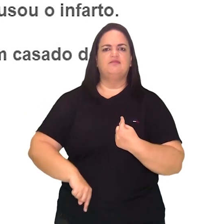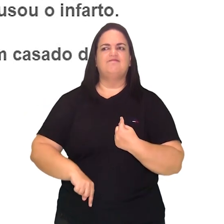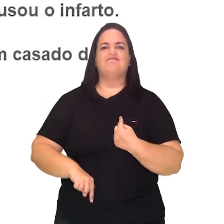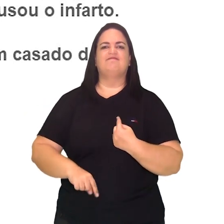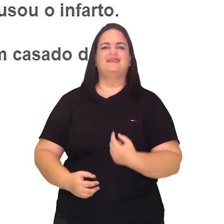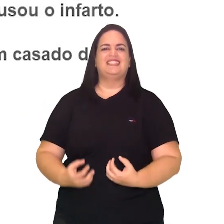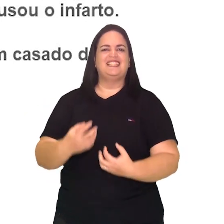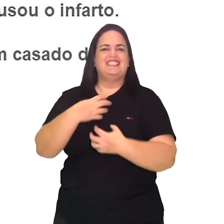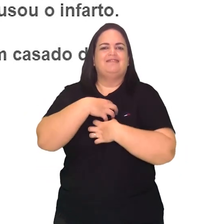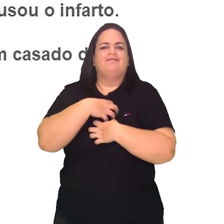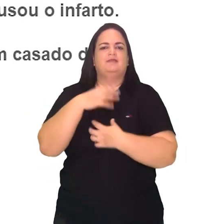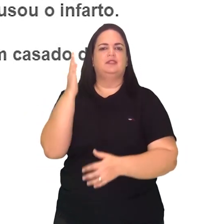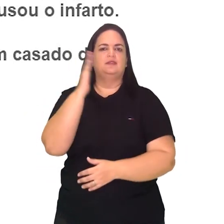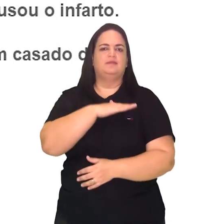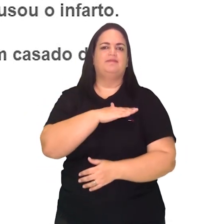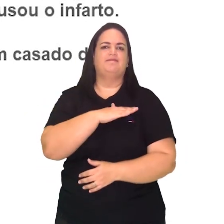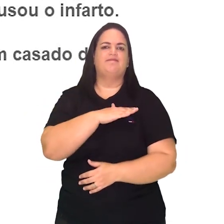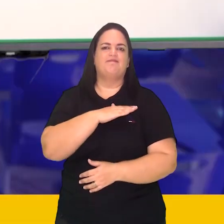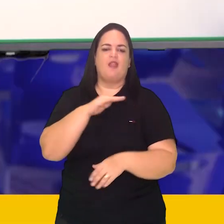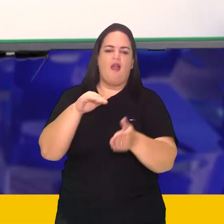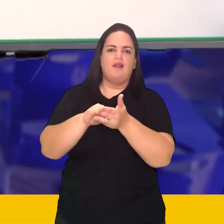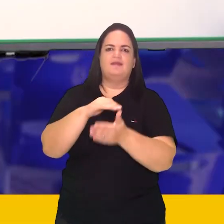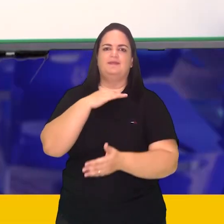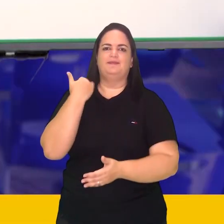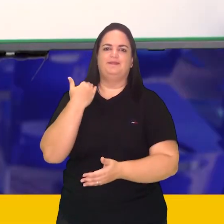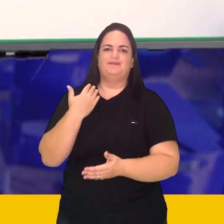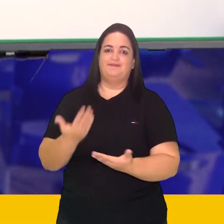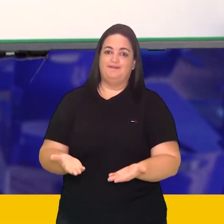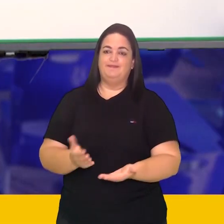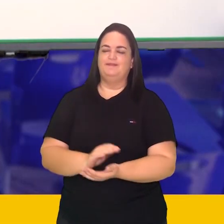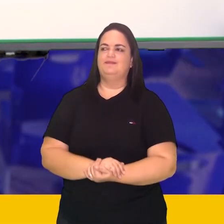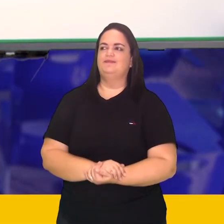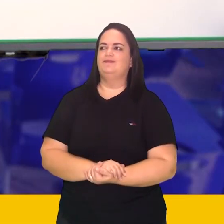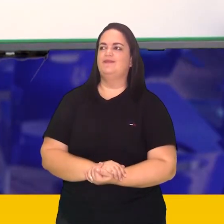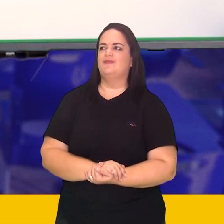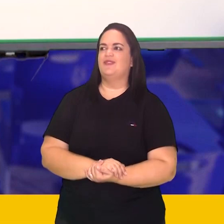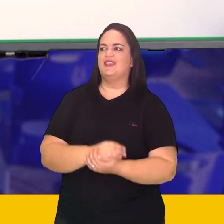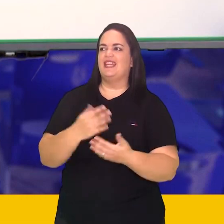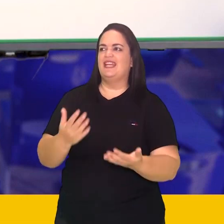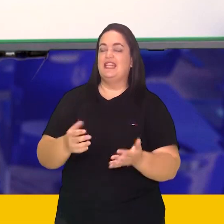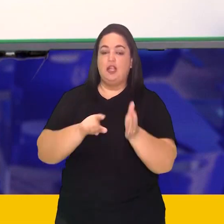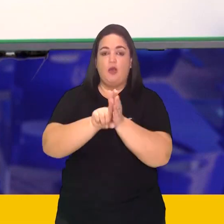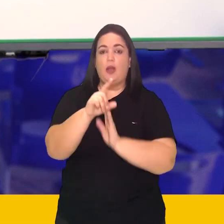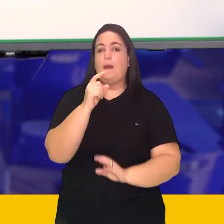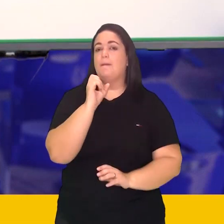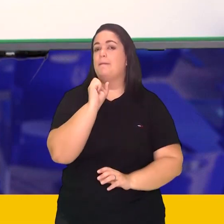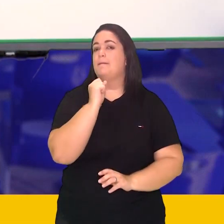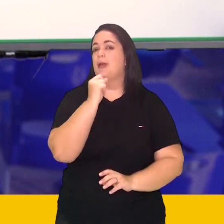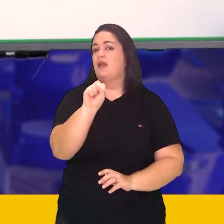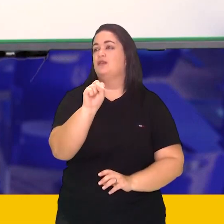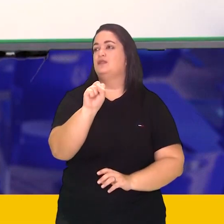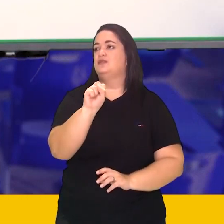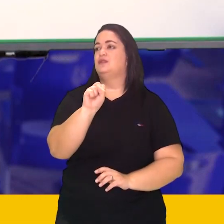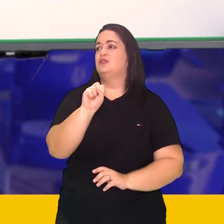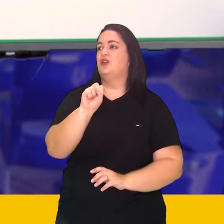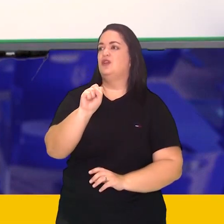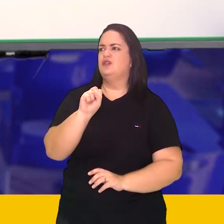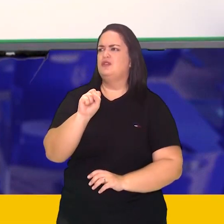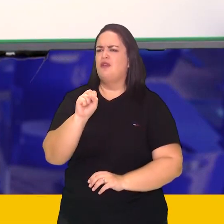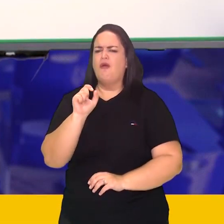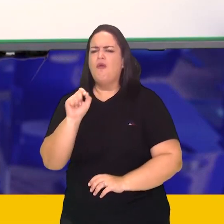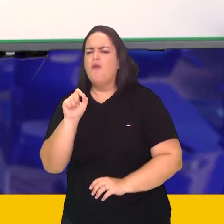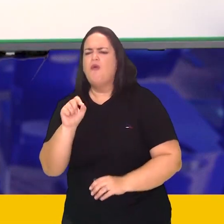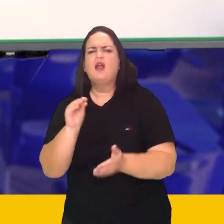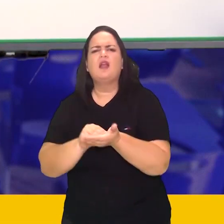já sabe qual foi. Portanto, qual foi o elemento na pergunta 8 que faltou examinar de forma